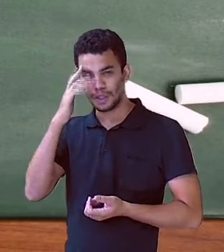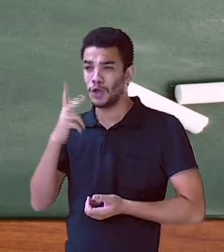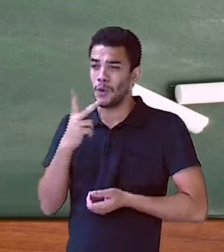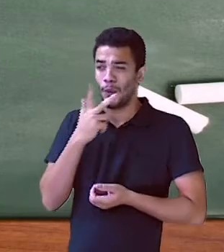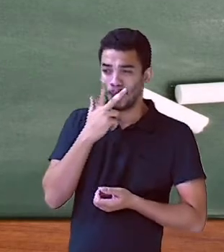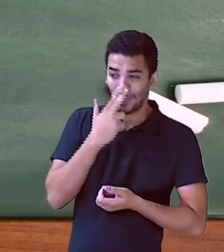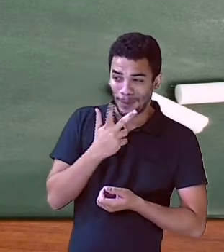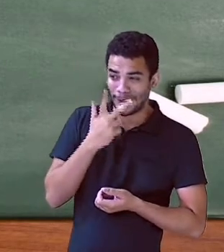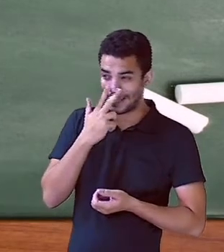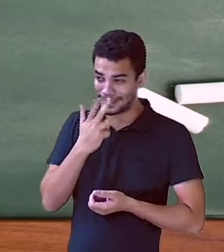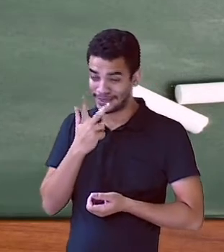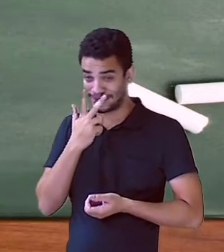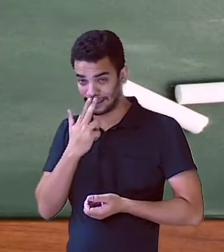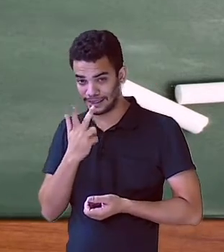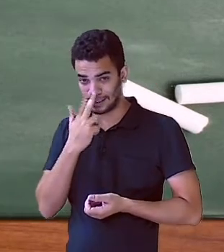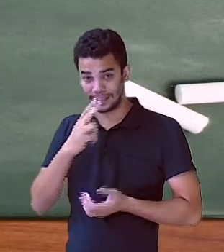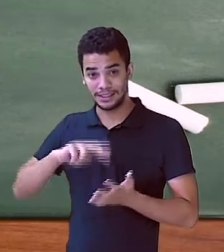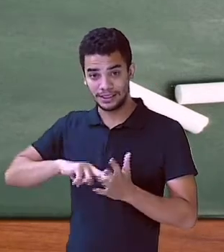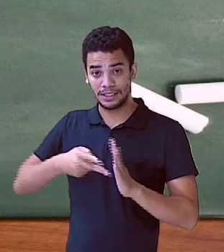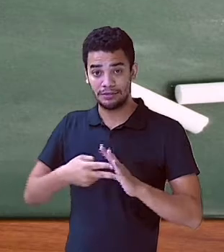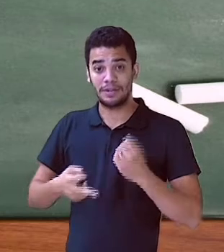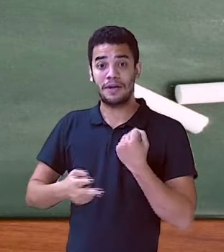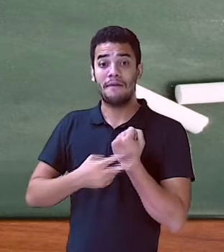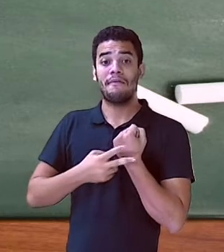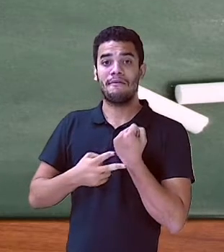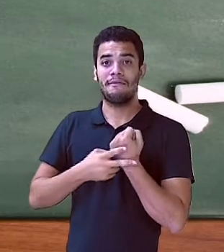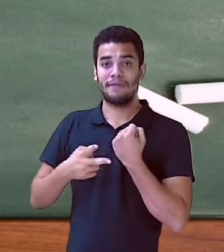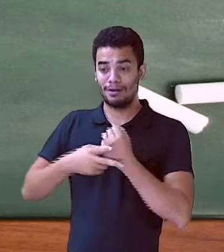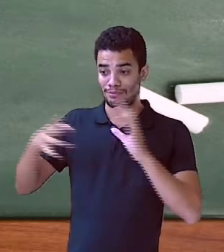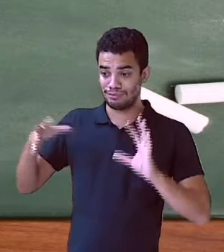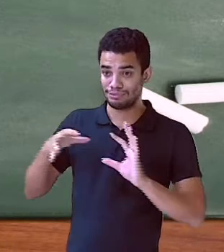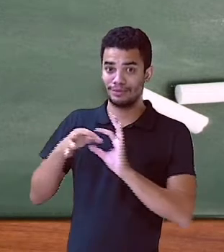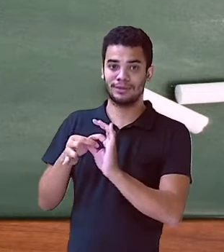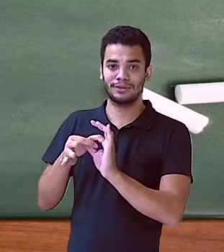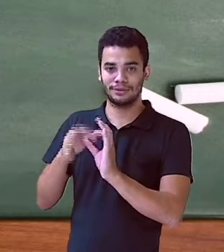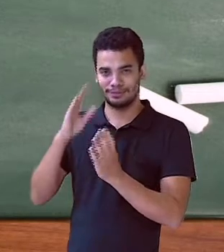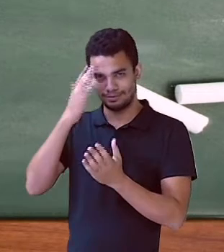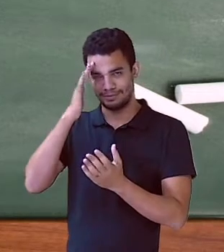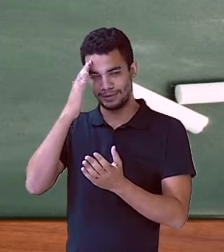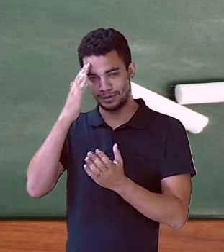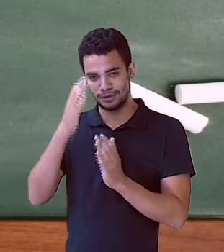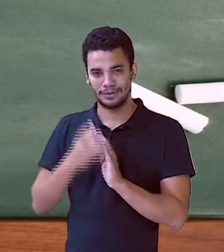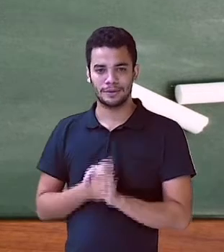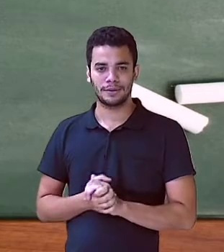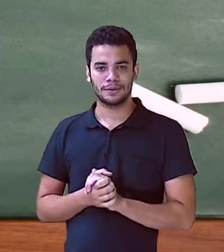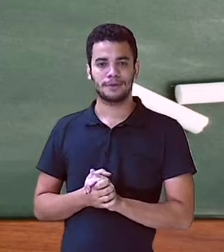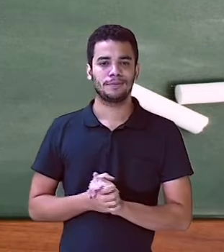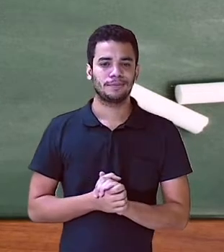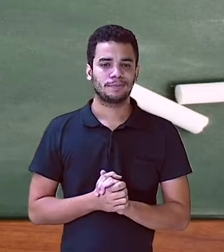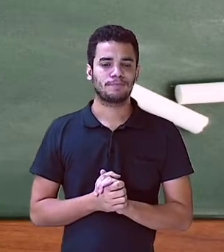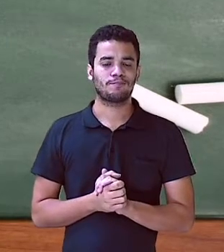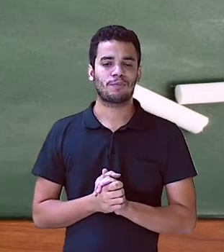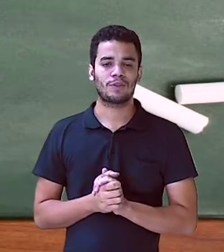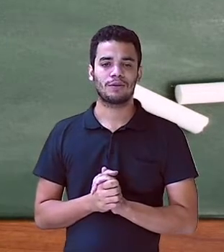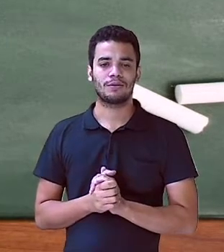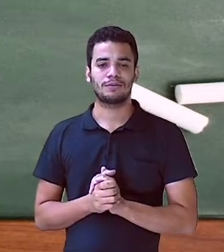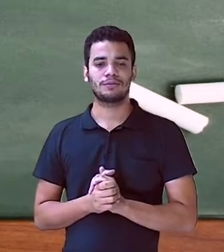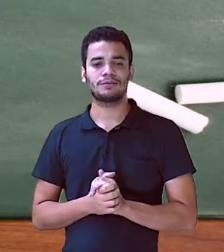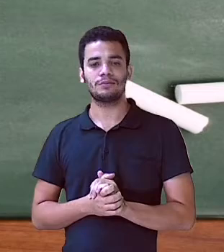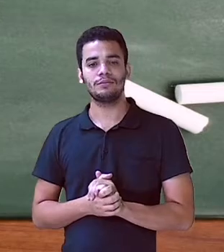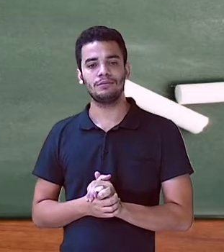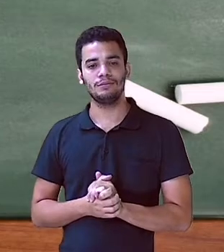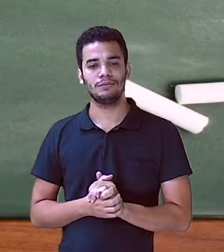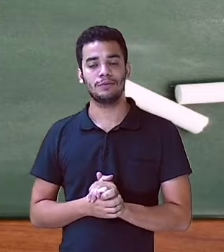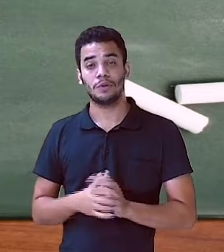mais uma característica aí do sujeito, que eu chamo de predicativo do sujeito. Percebam o outro exemplo. Os alunos